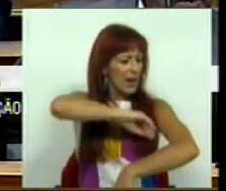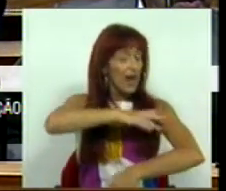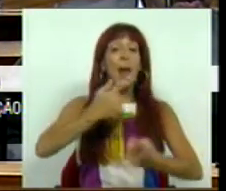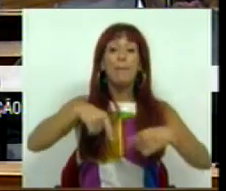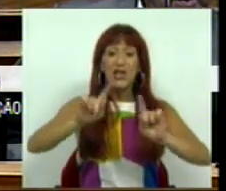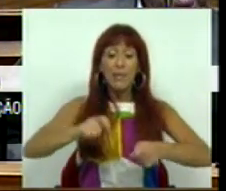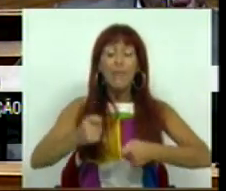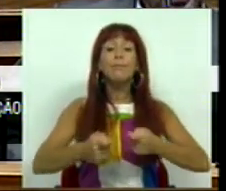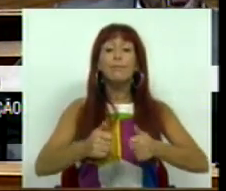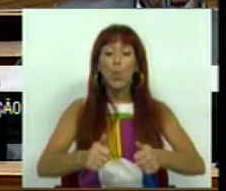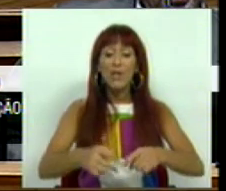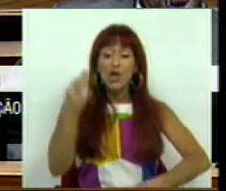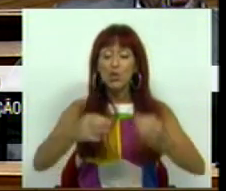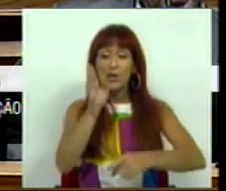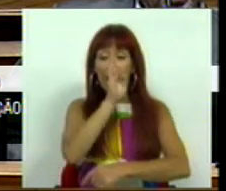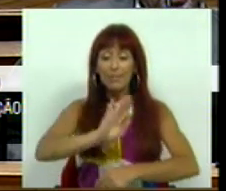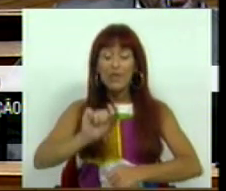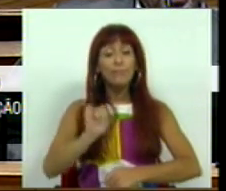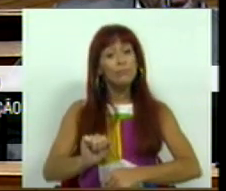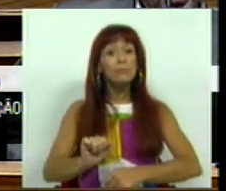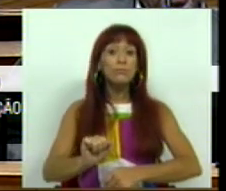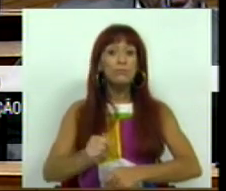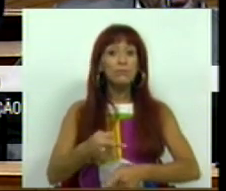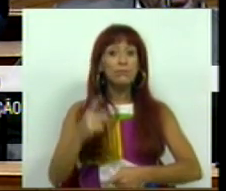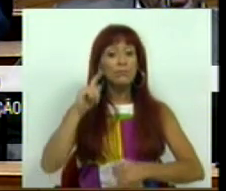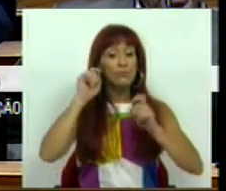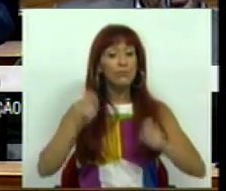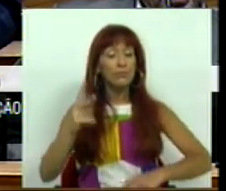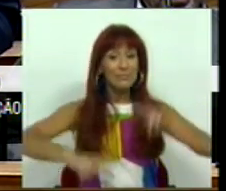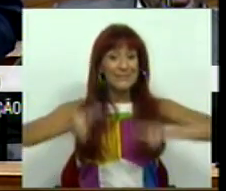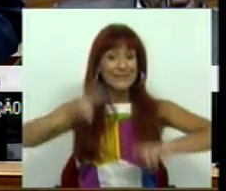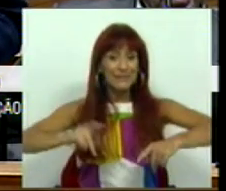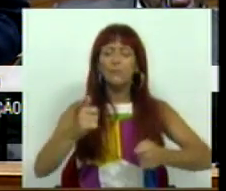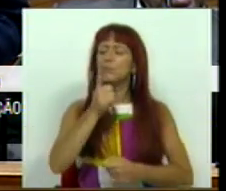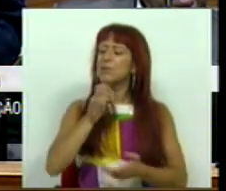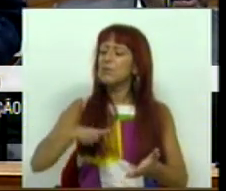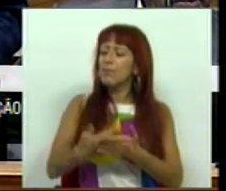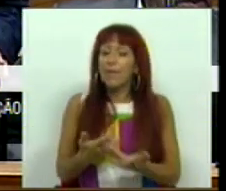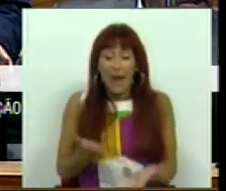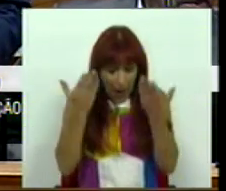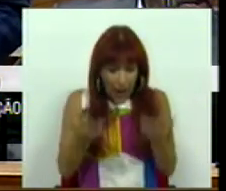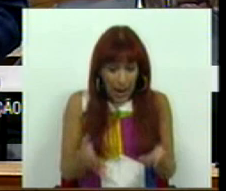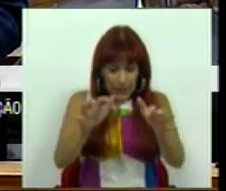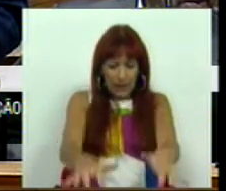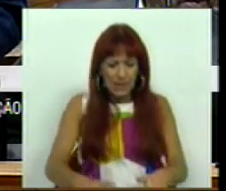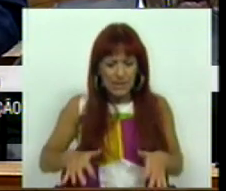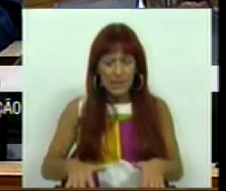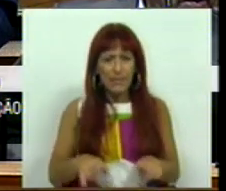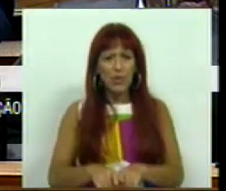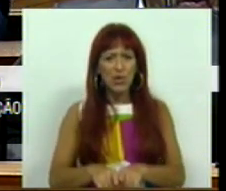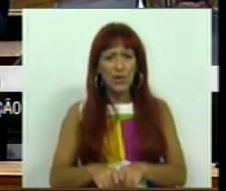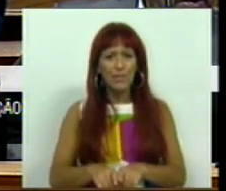mas uma efetiva justiça na aplicação da fiscalidade. Decidimos trazer também a esta Assembleia